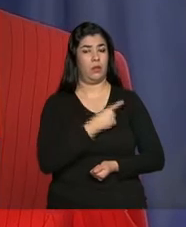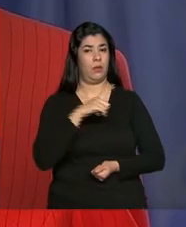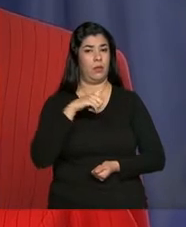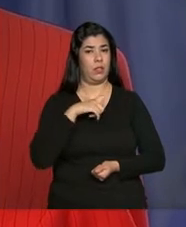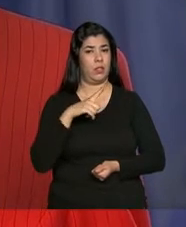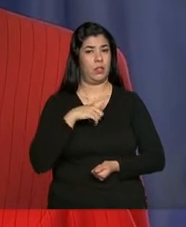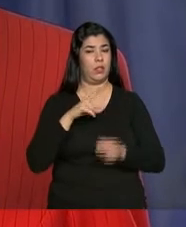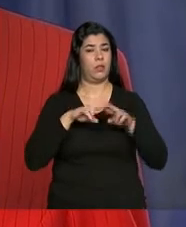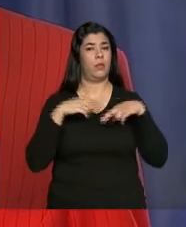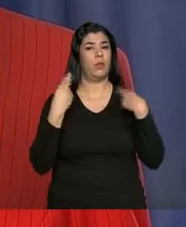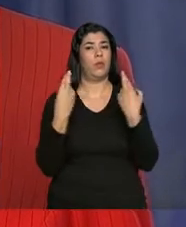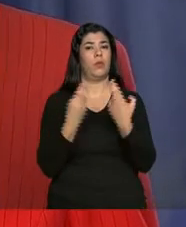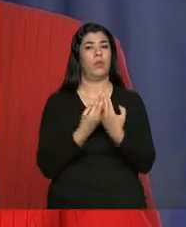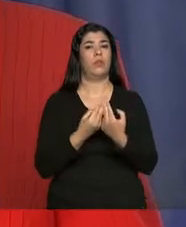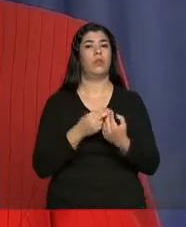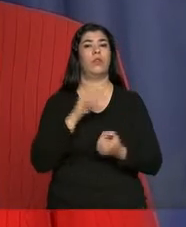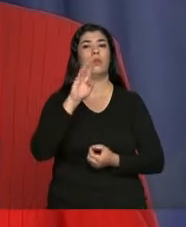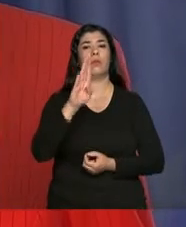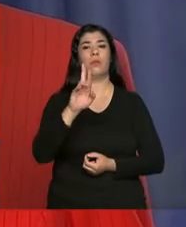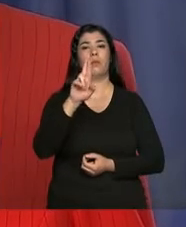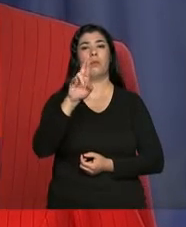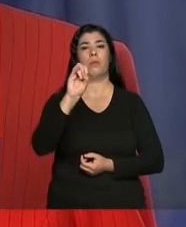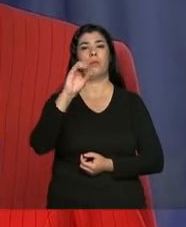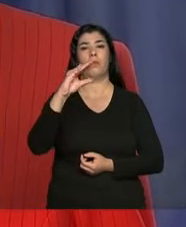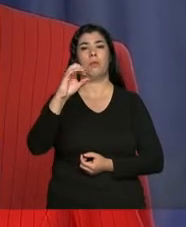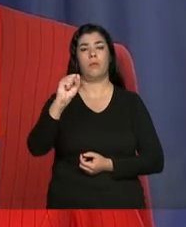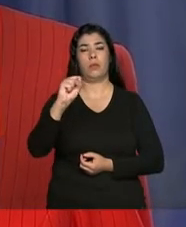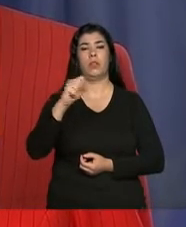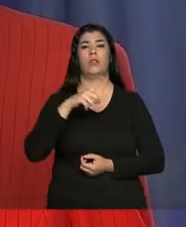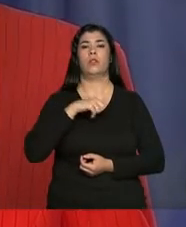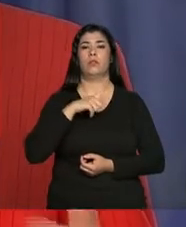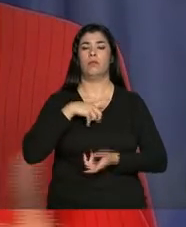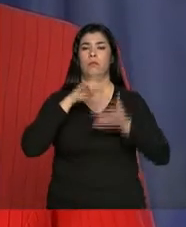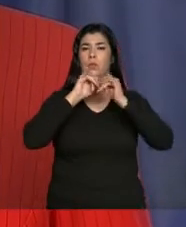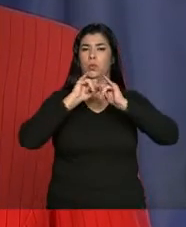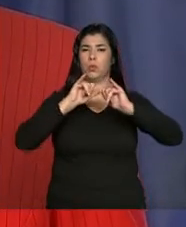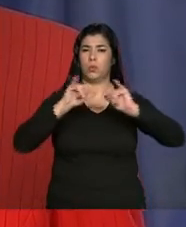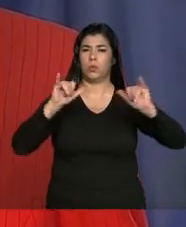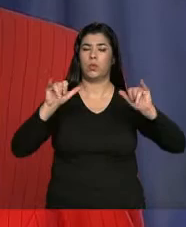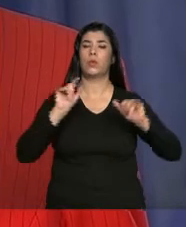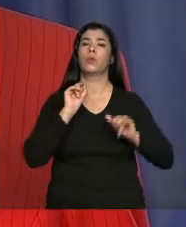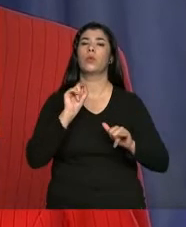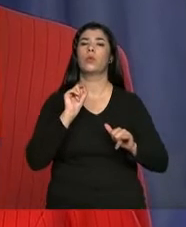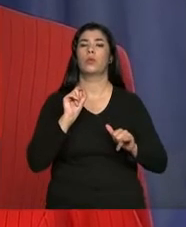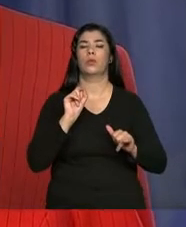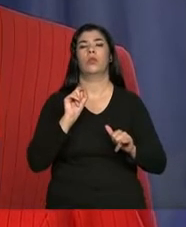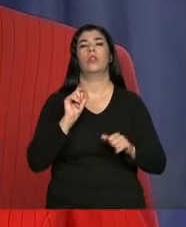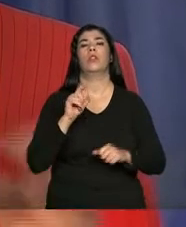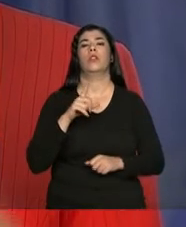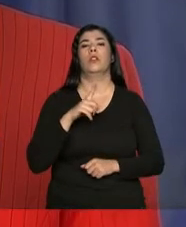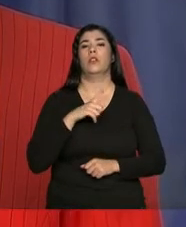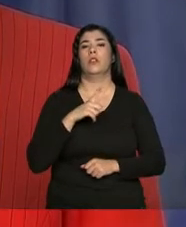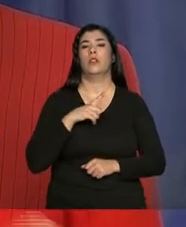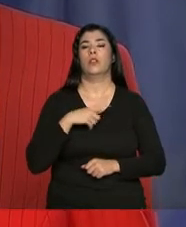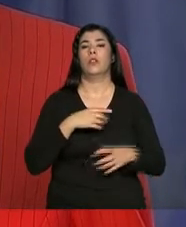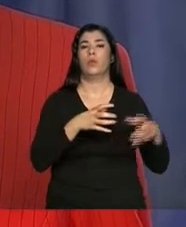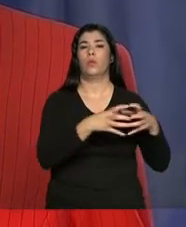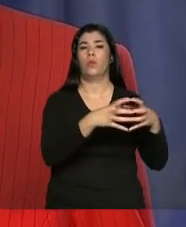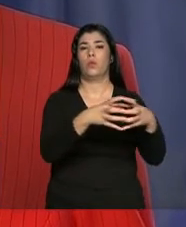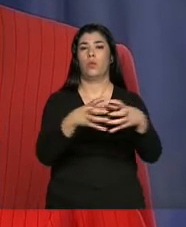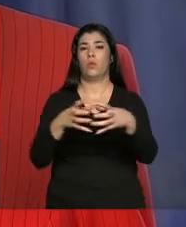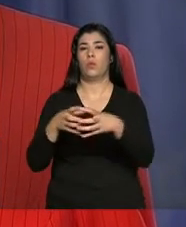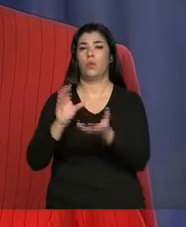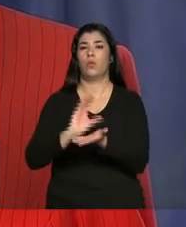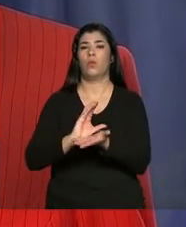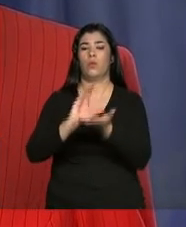uma reunião dos BRICS, no qual vamos lançar tanto as diretorias e os